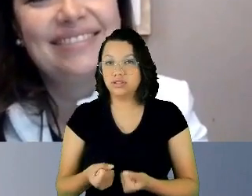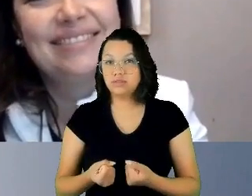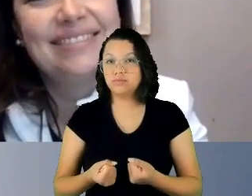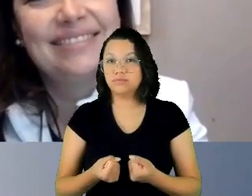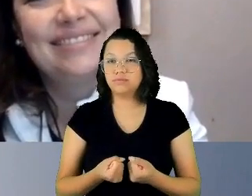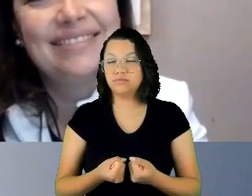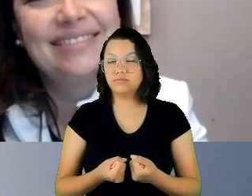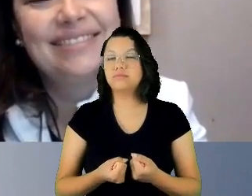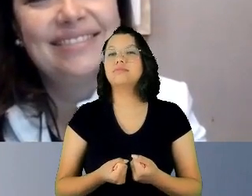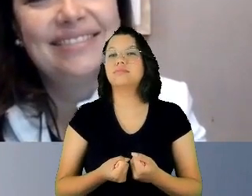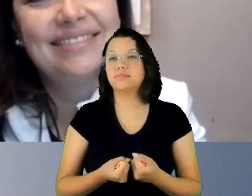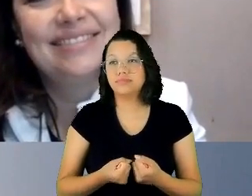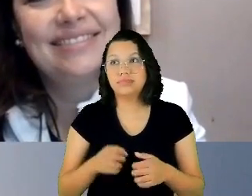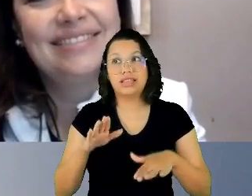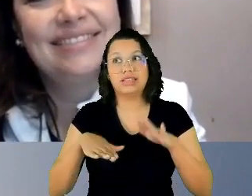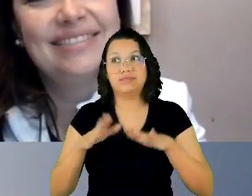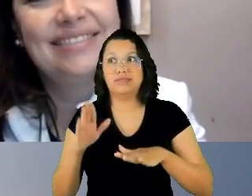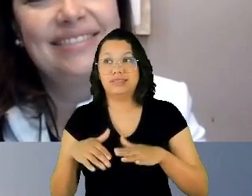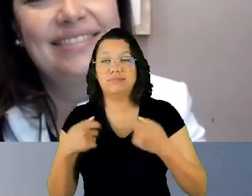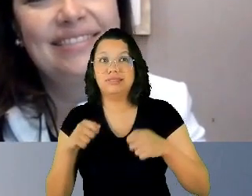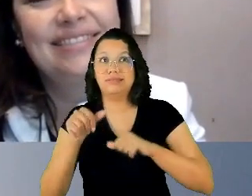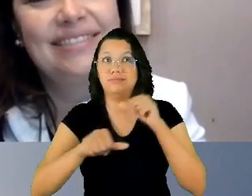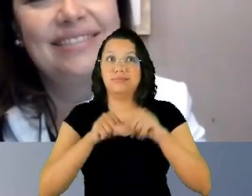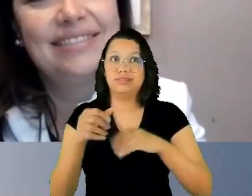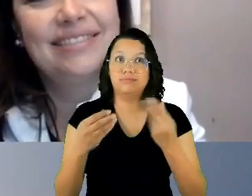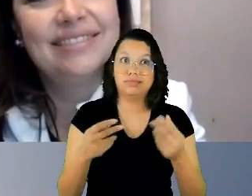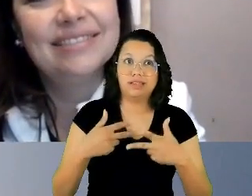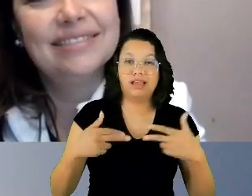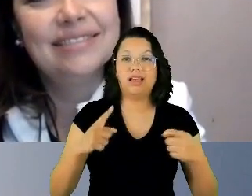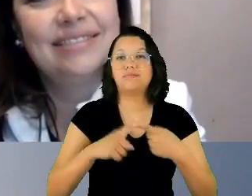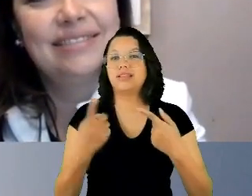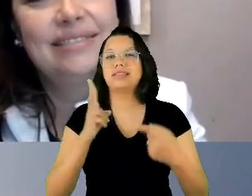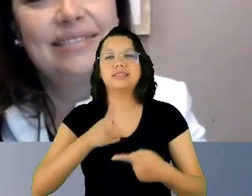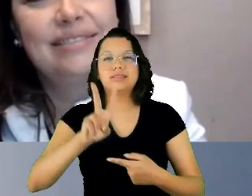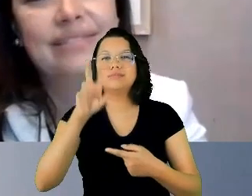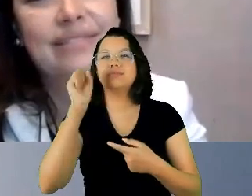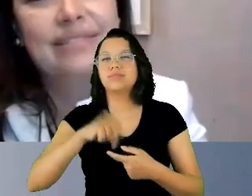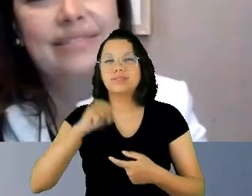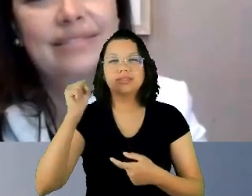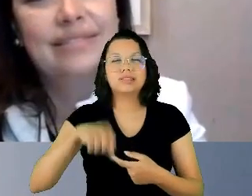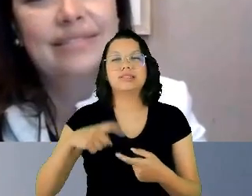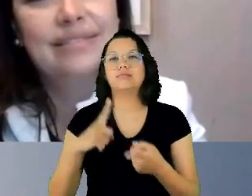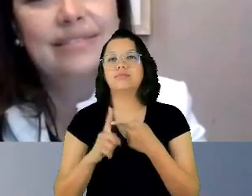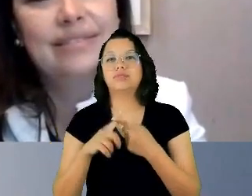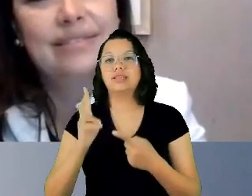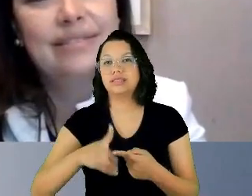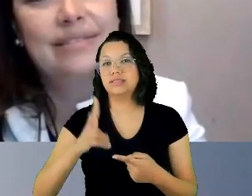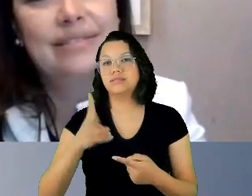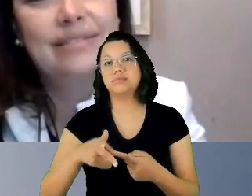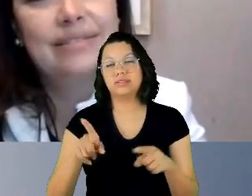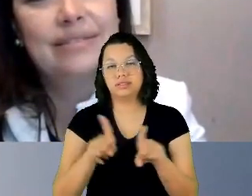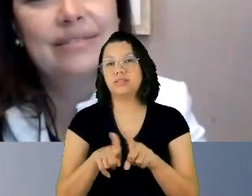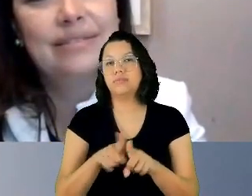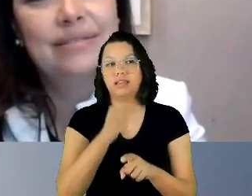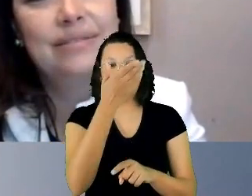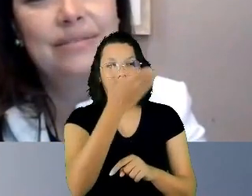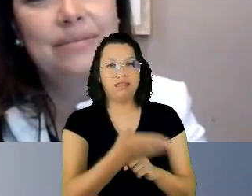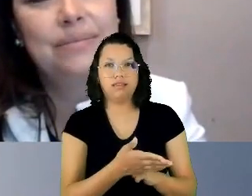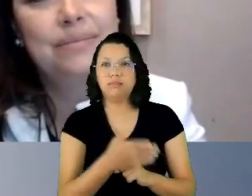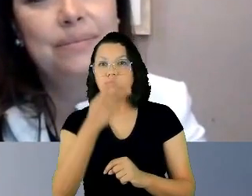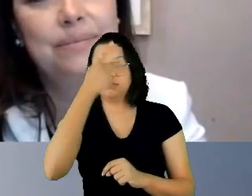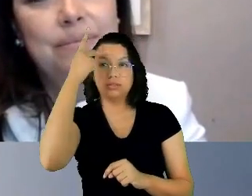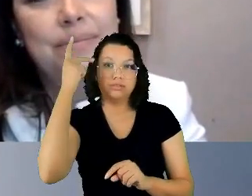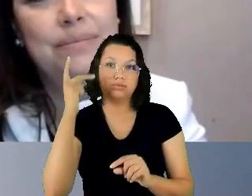sempre o meu sim, porque sempre também é uma pessoa entregue às causas mais belas e